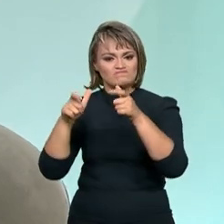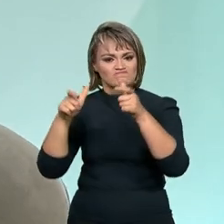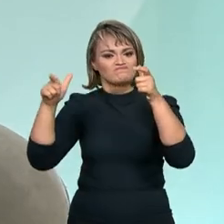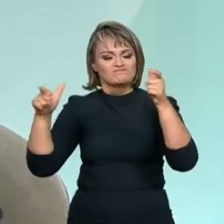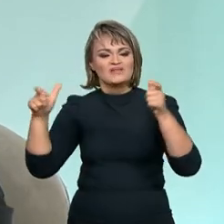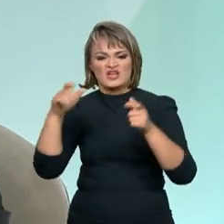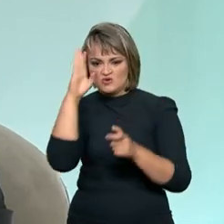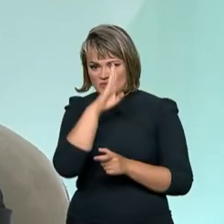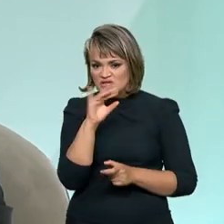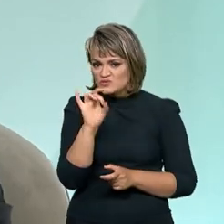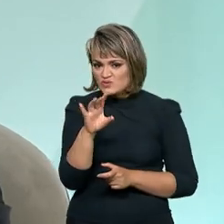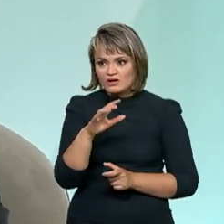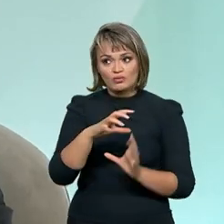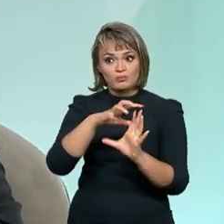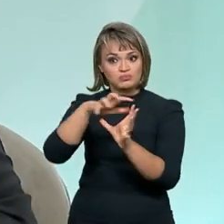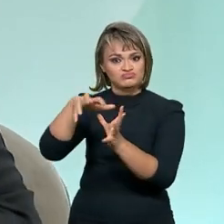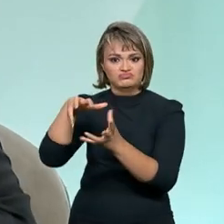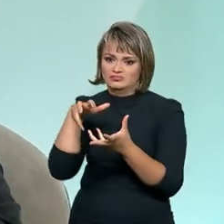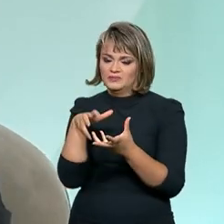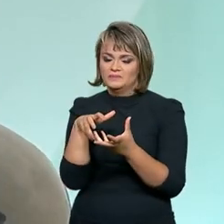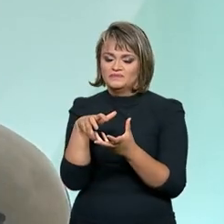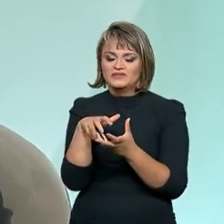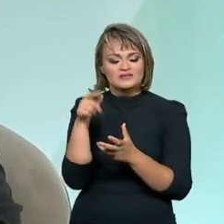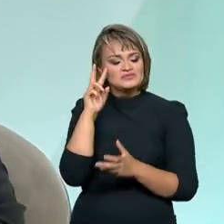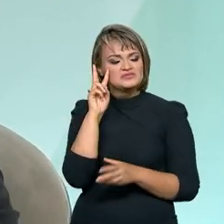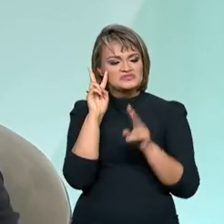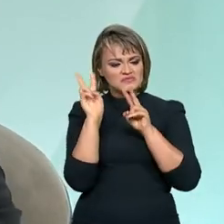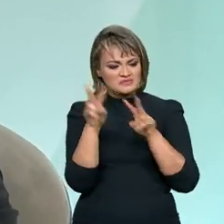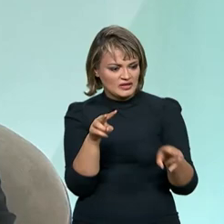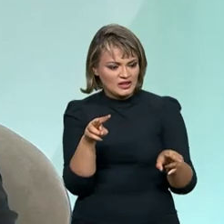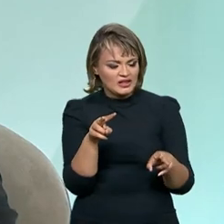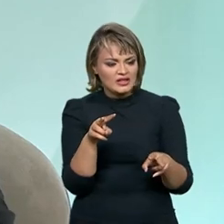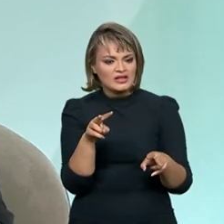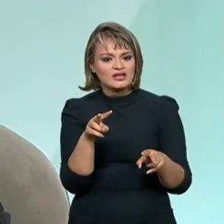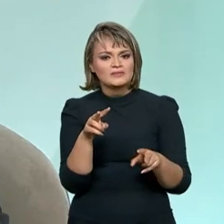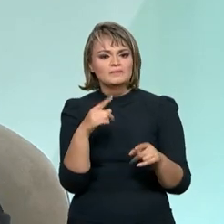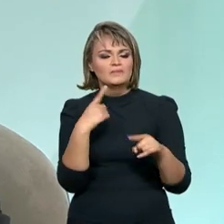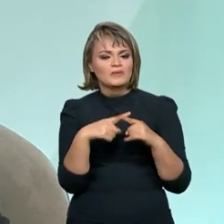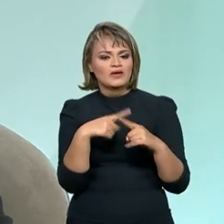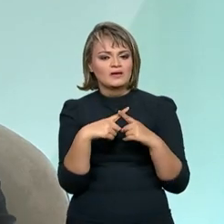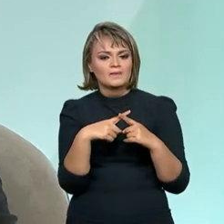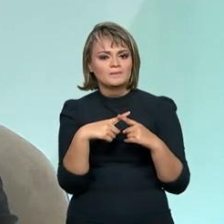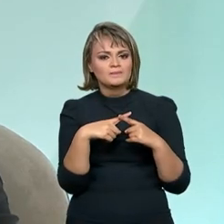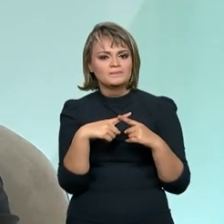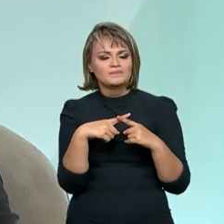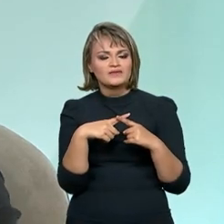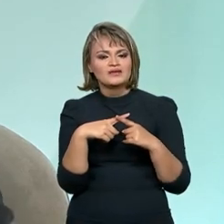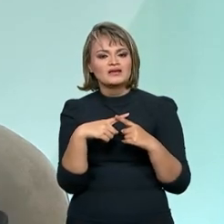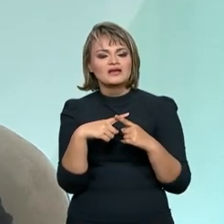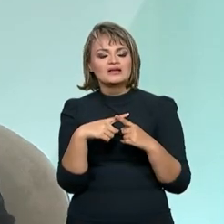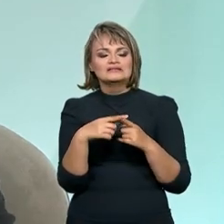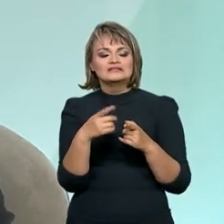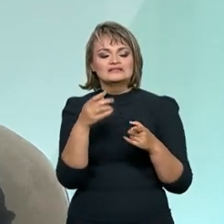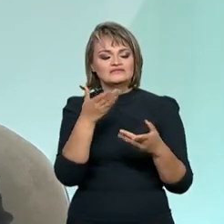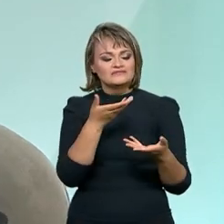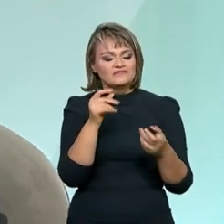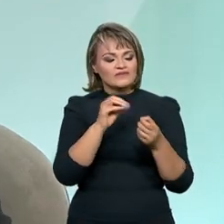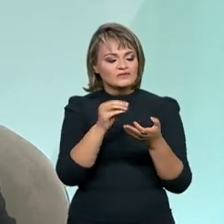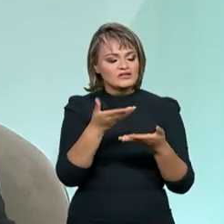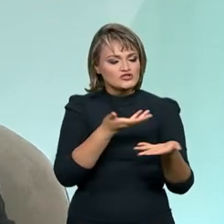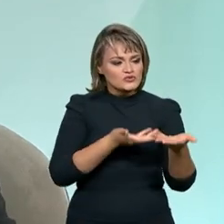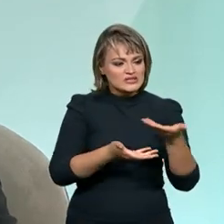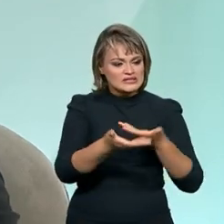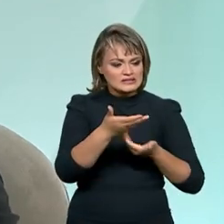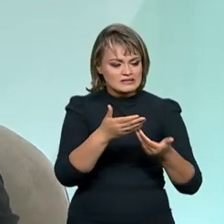Brasil, em todo o mundo. Então, esse crescimento, ele decorre de um processo de socialização, de